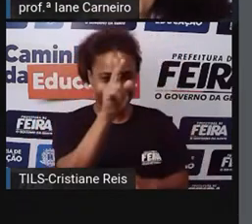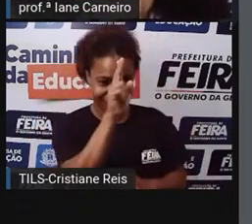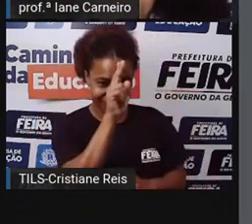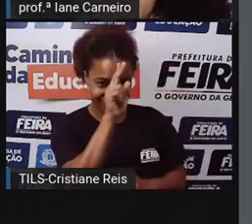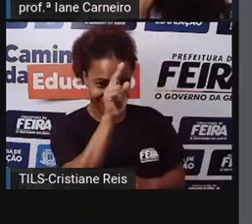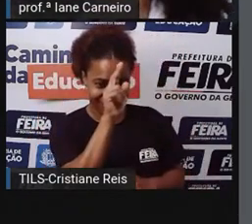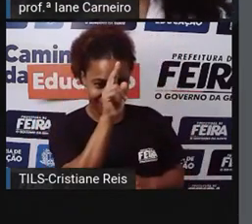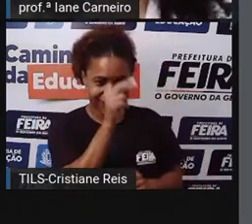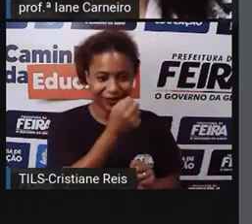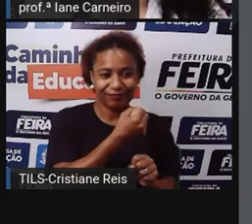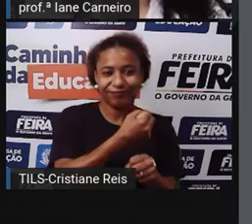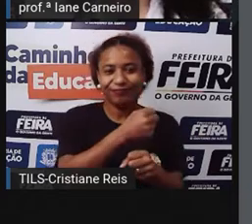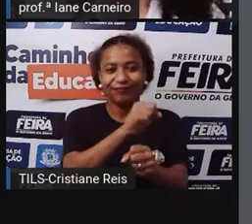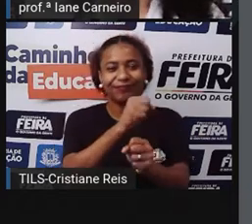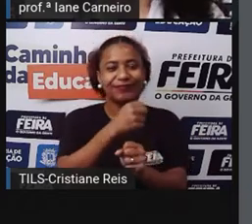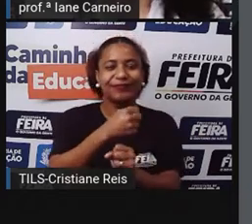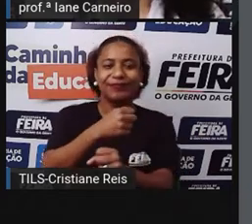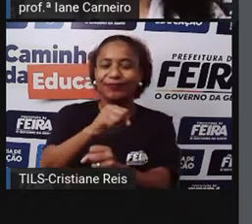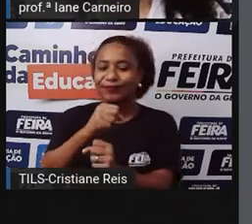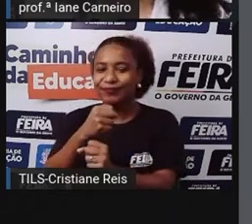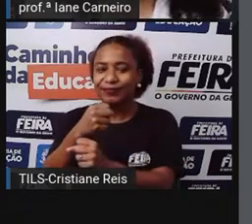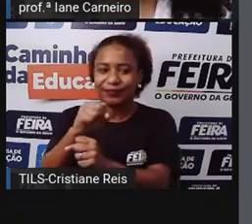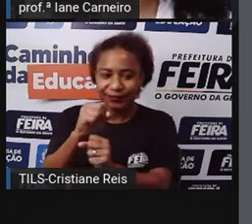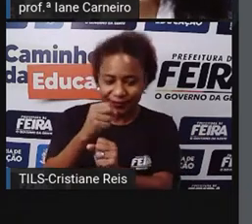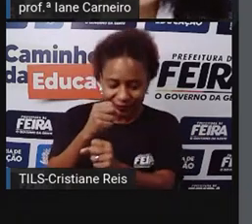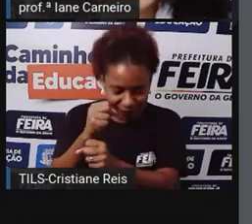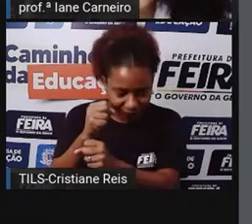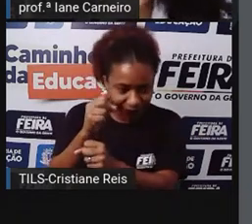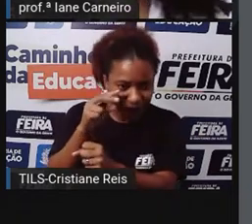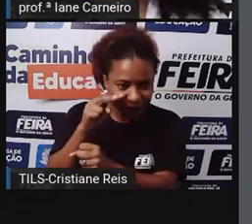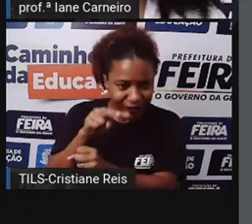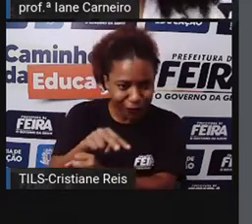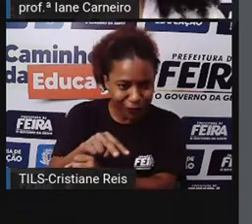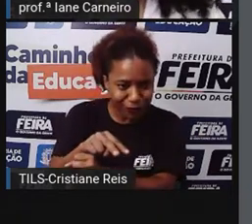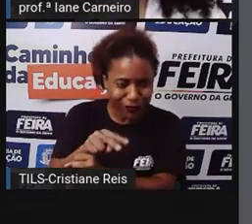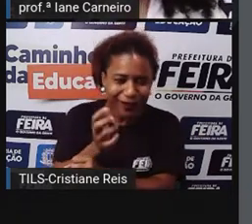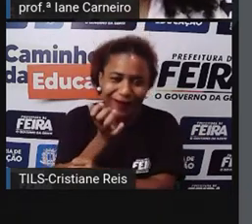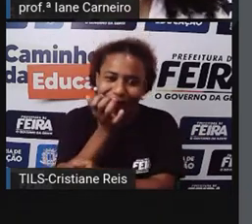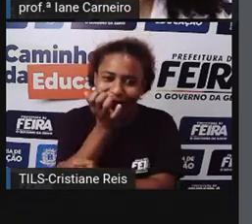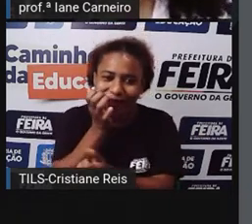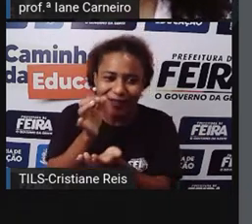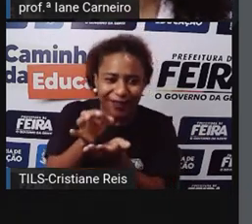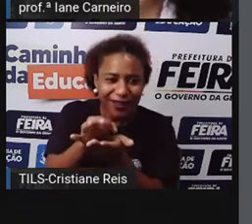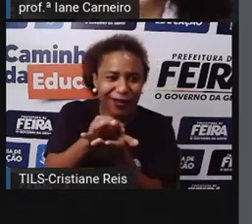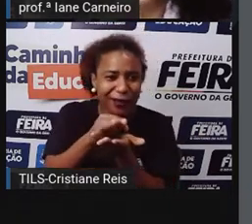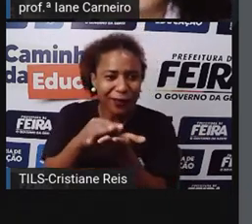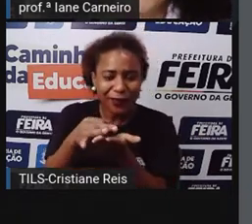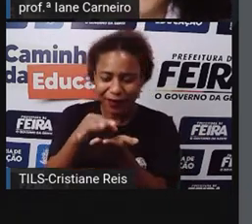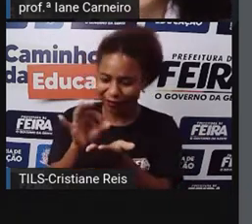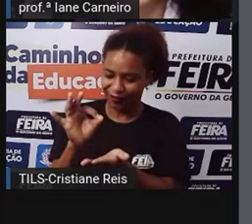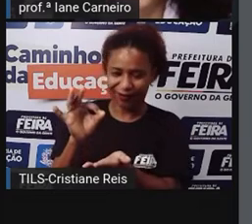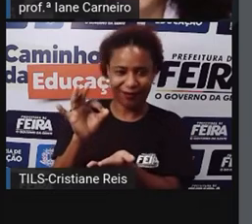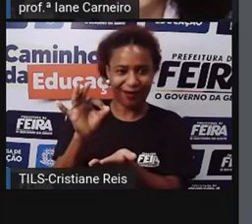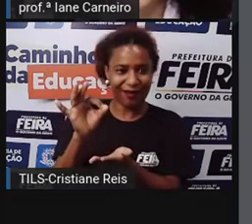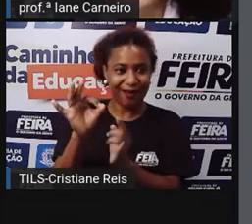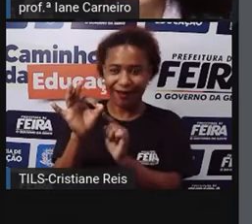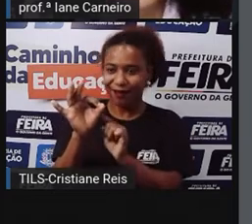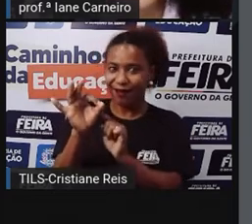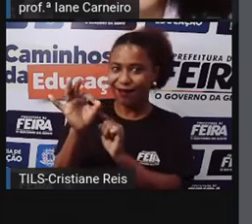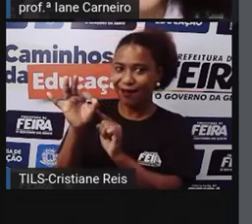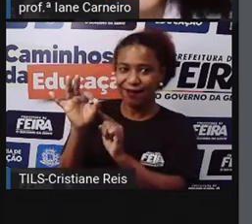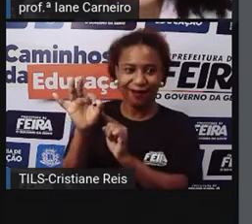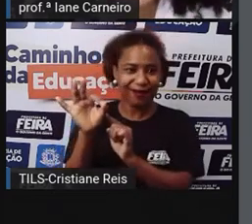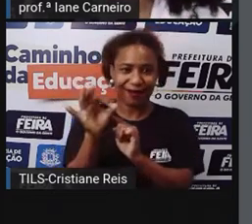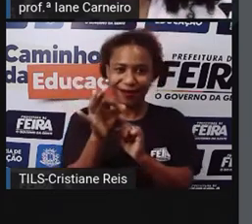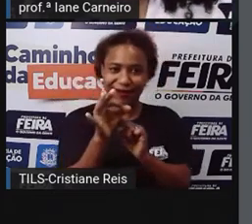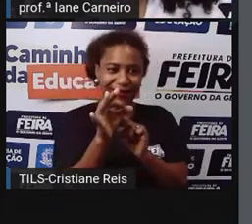encontrou uma moeda. Ficou toda animada, achando que estava rica e já